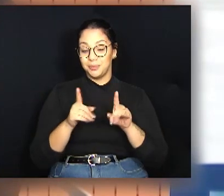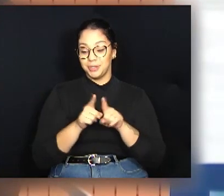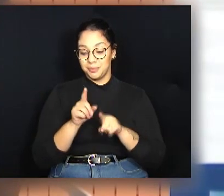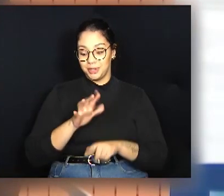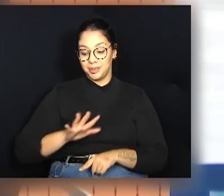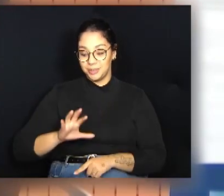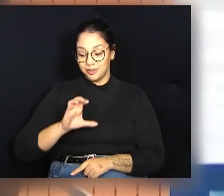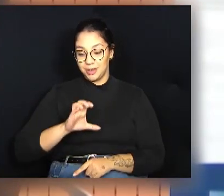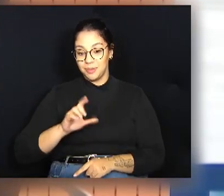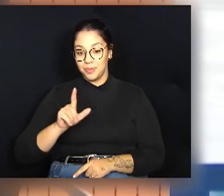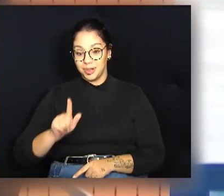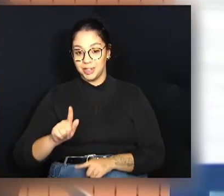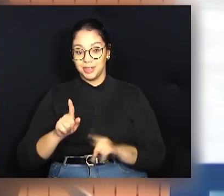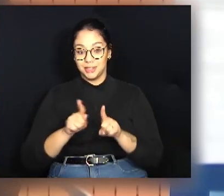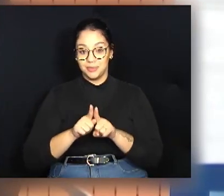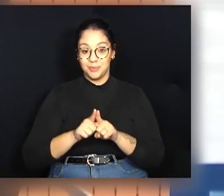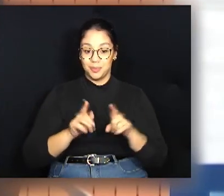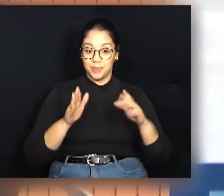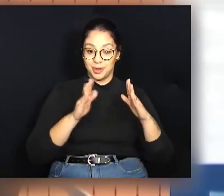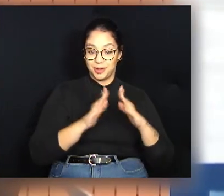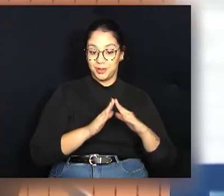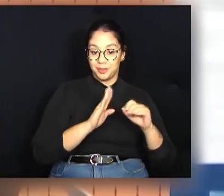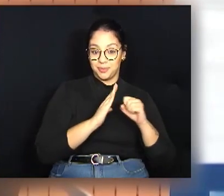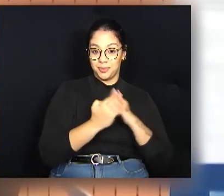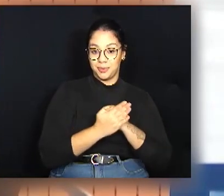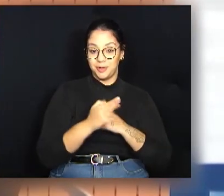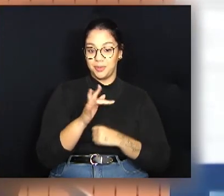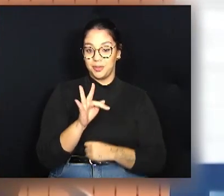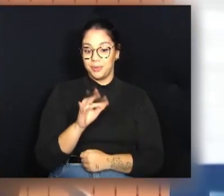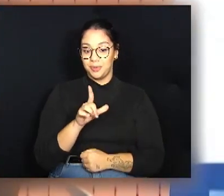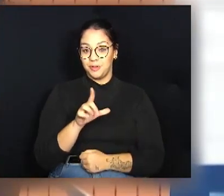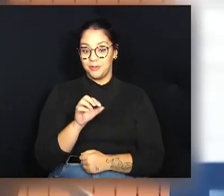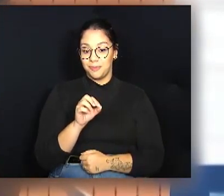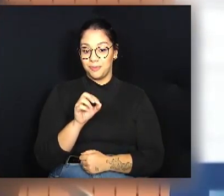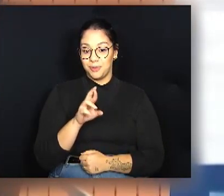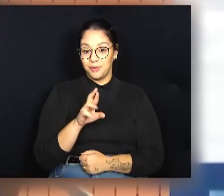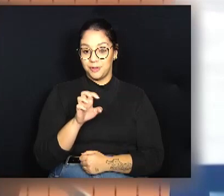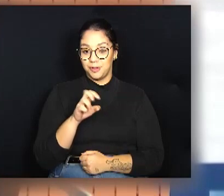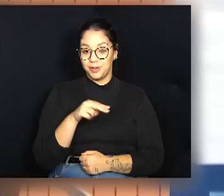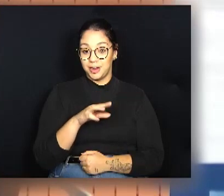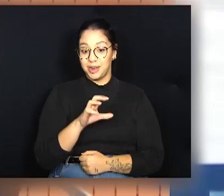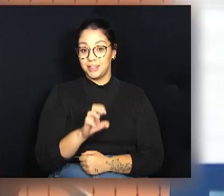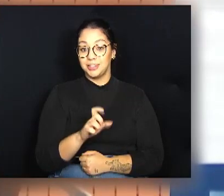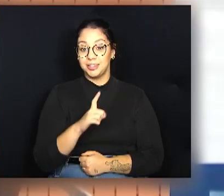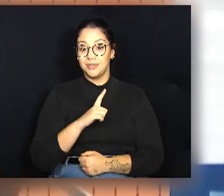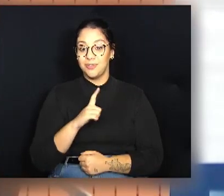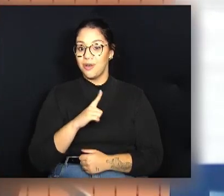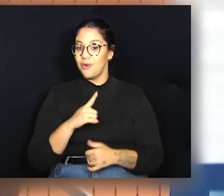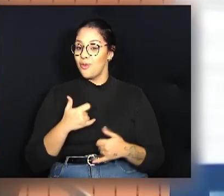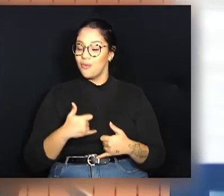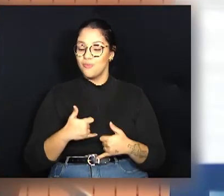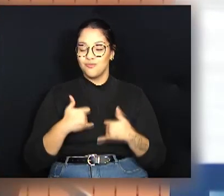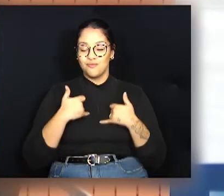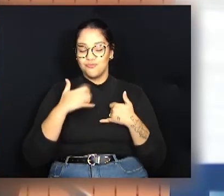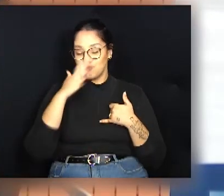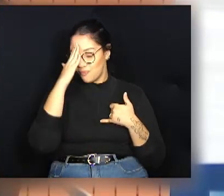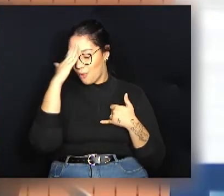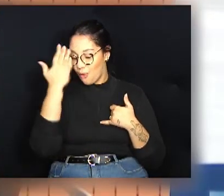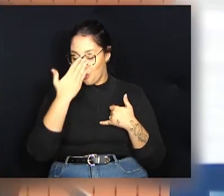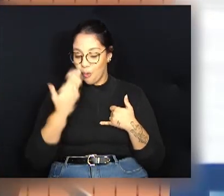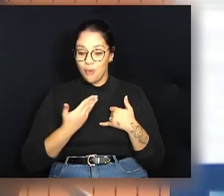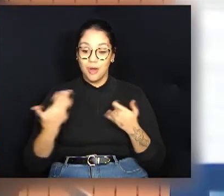e moramos também no Jardim Florencio. Então é uma honra estar aqui representando,